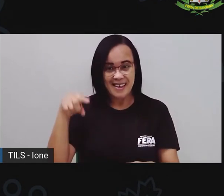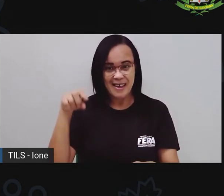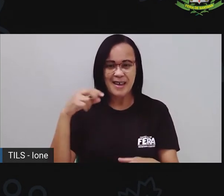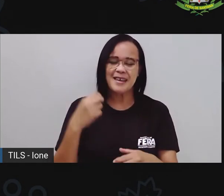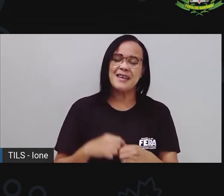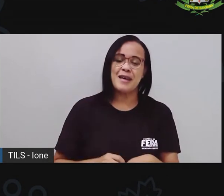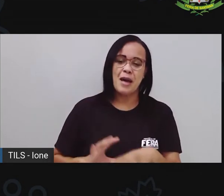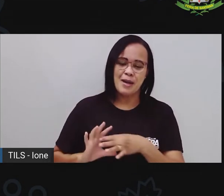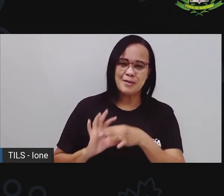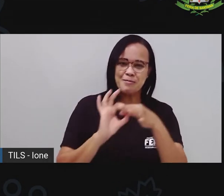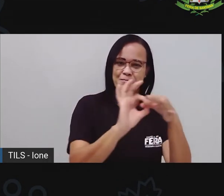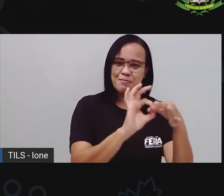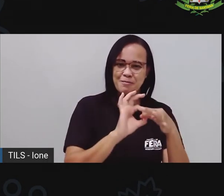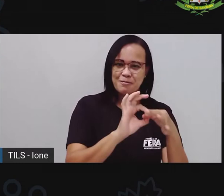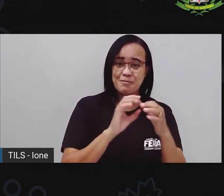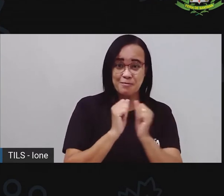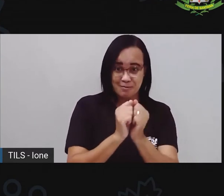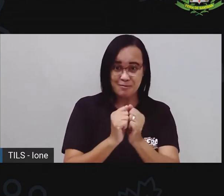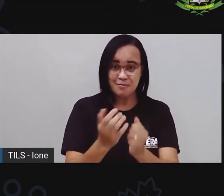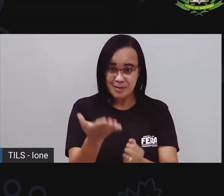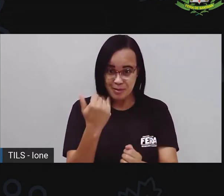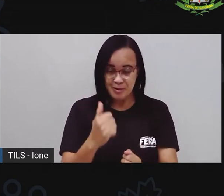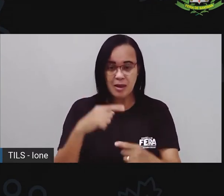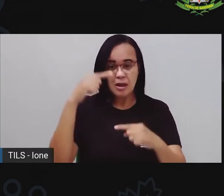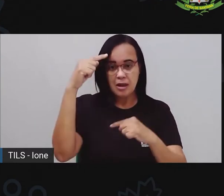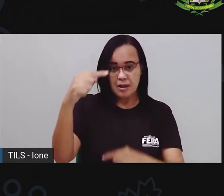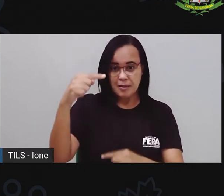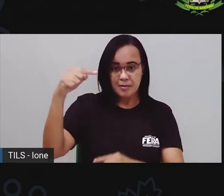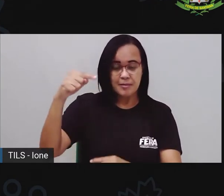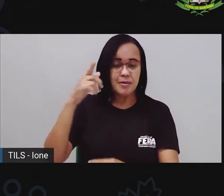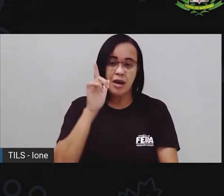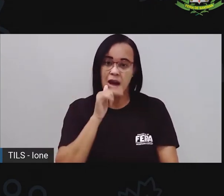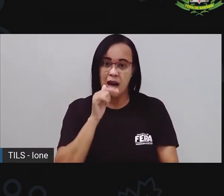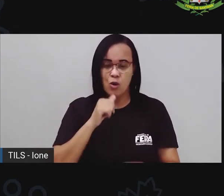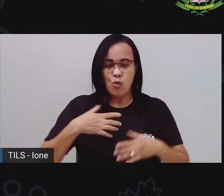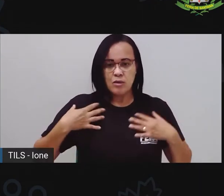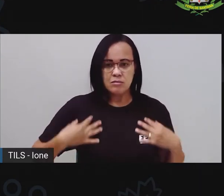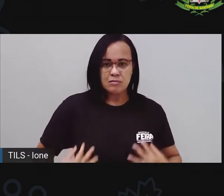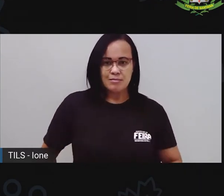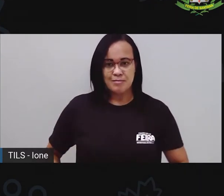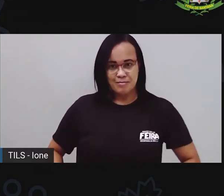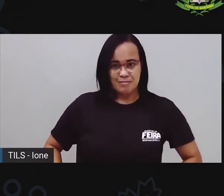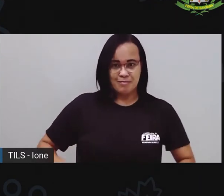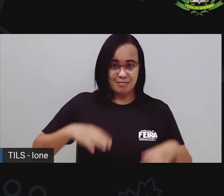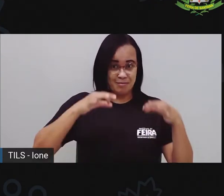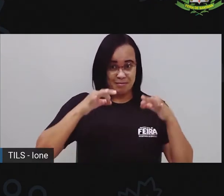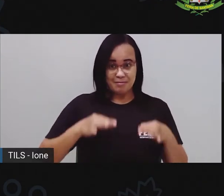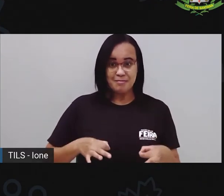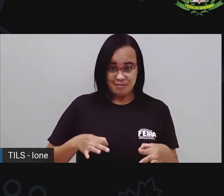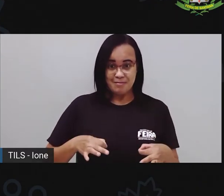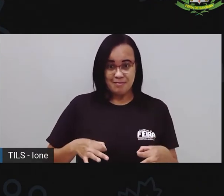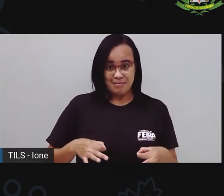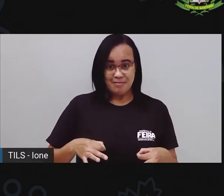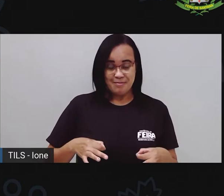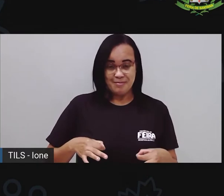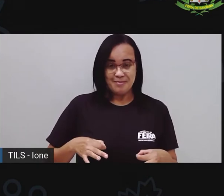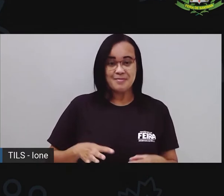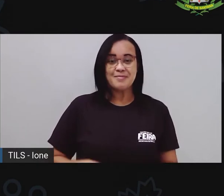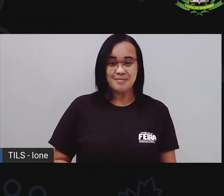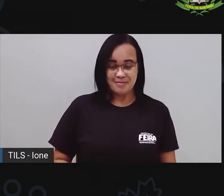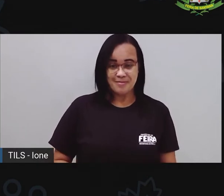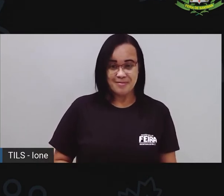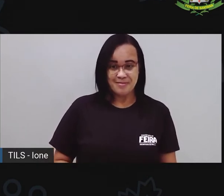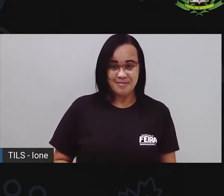parceria. Vamos lá? Garrafinha de água, postura. Todo mundo, ó, na sua postura.